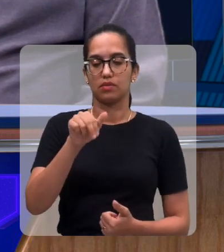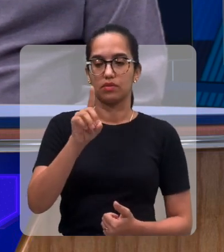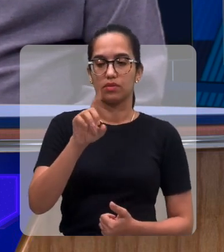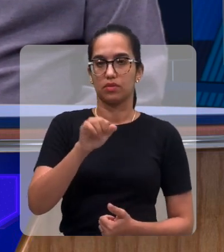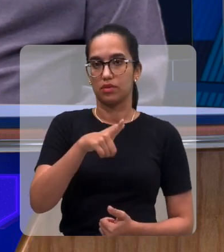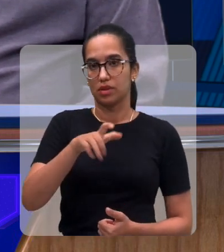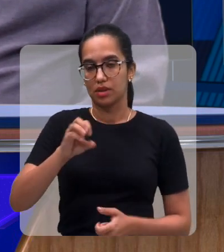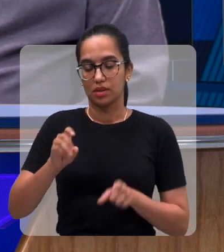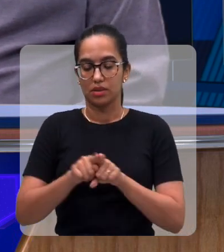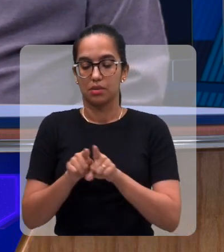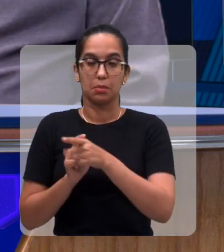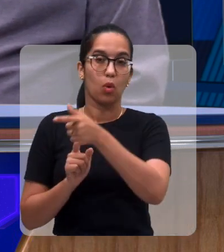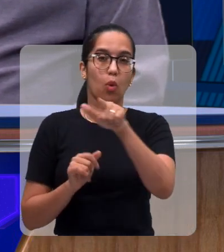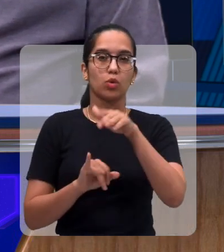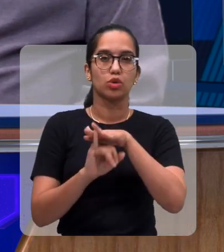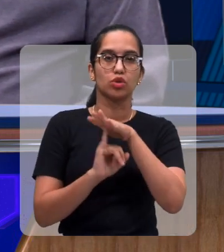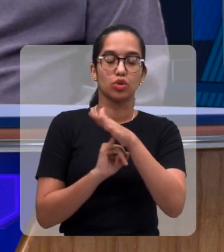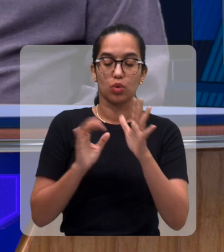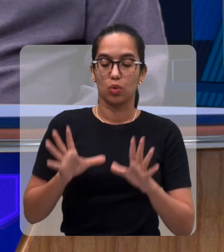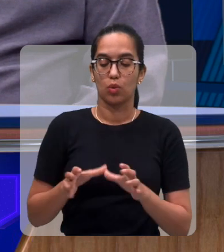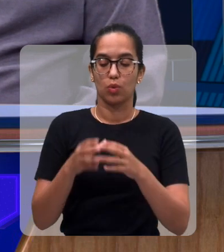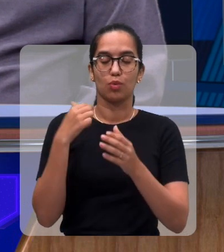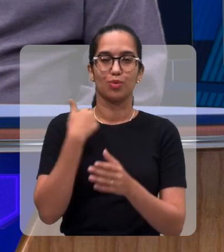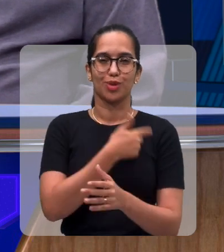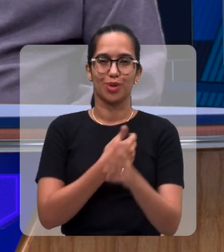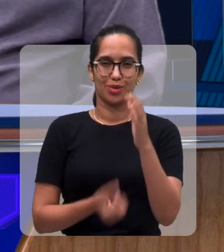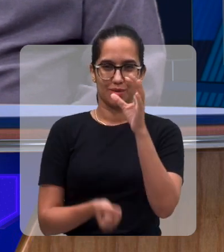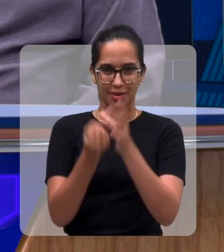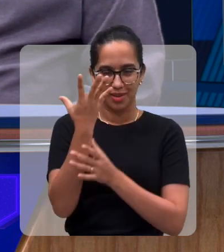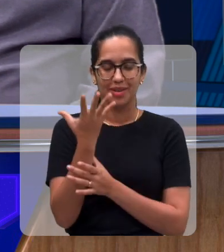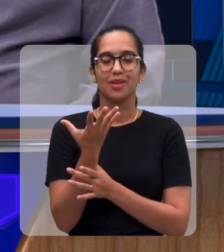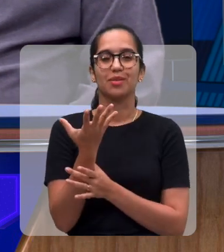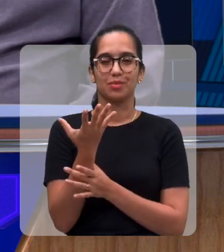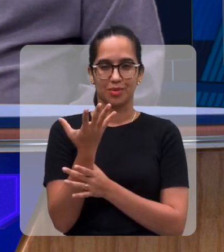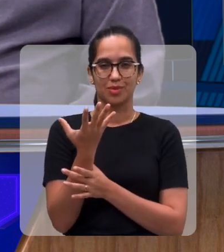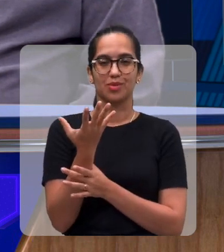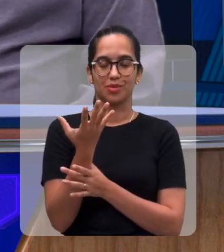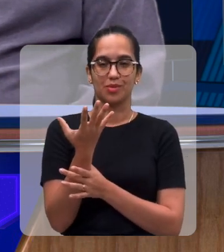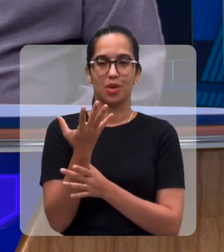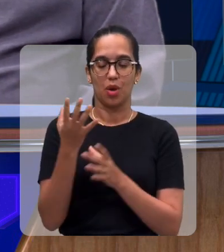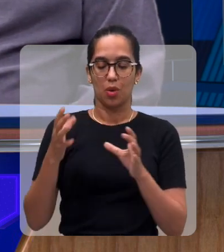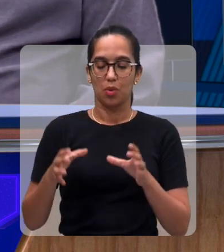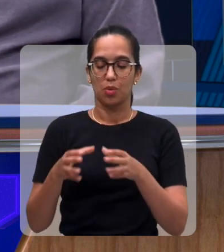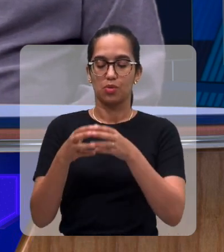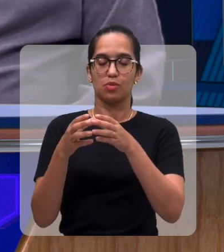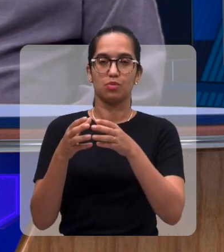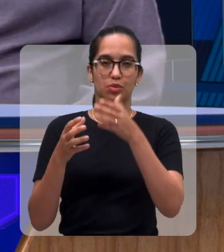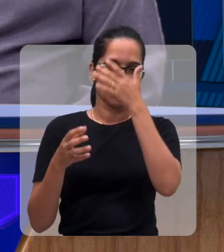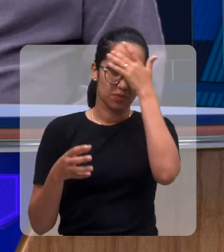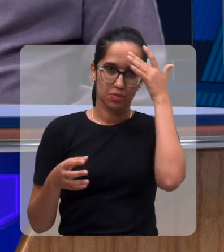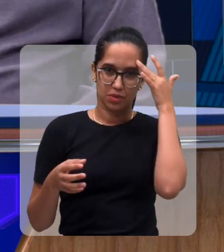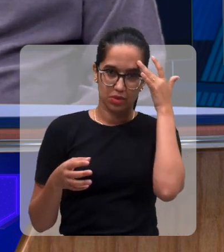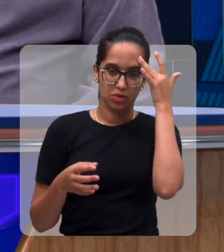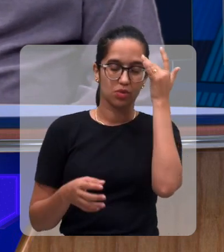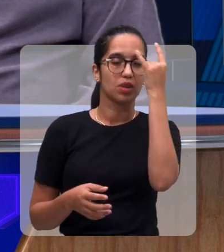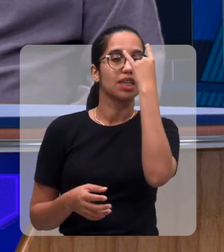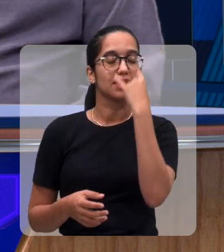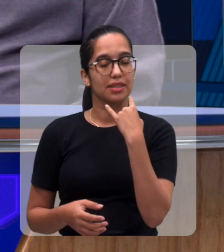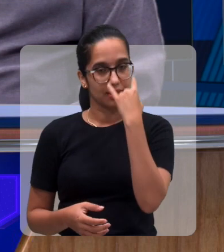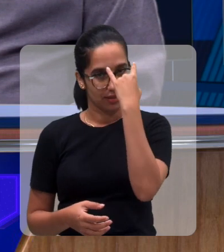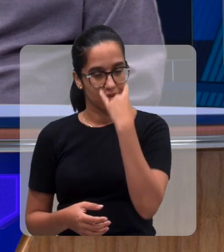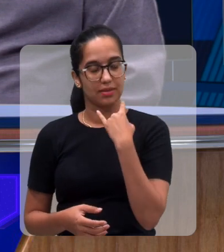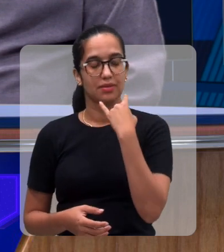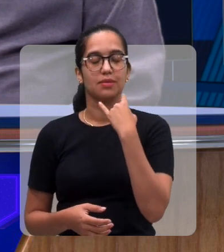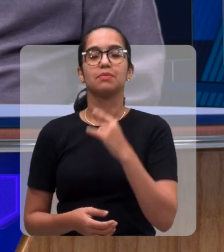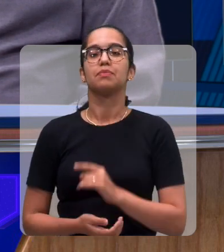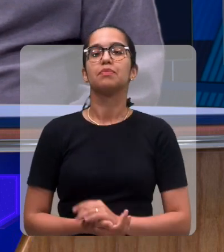claro, de outras entidades, de um grupo que nós criamos recentemente, grupo de pessoas com deficiência visual, de